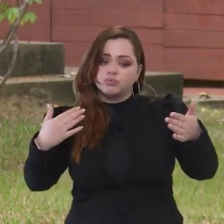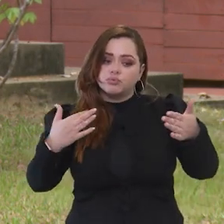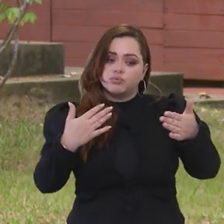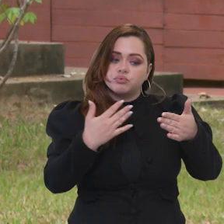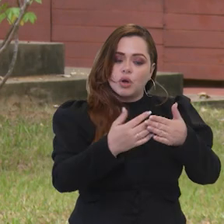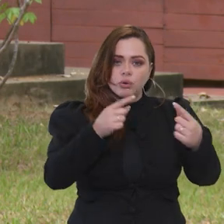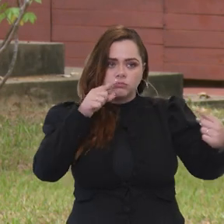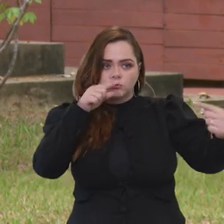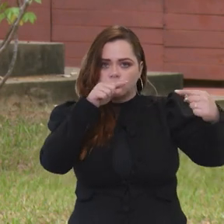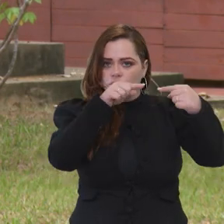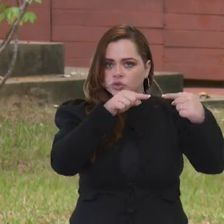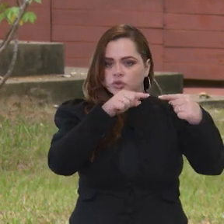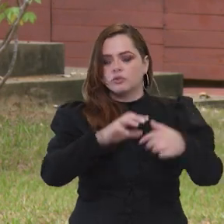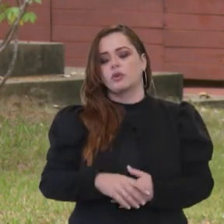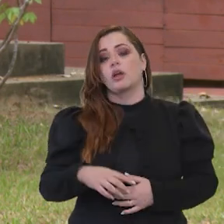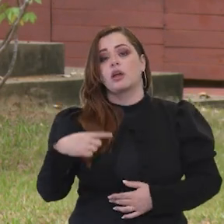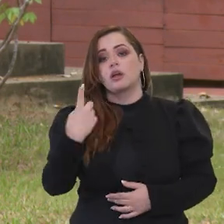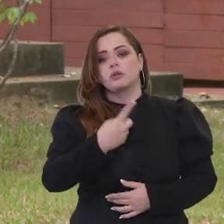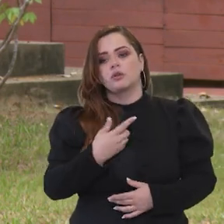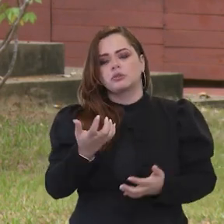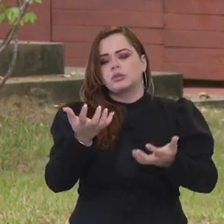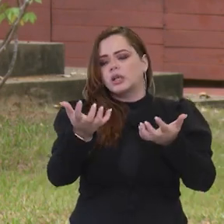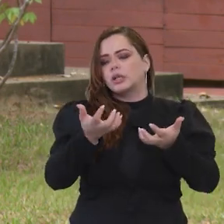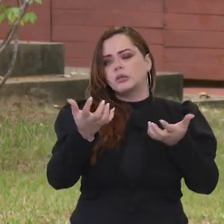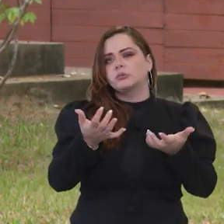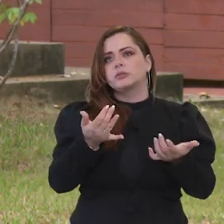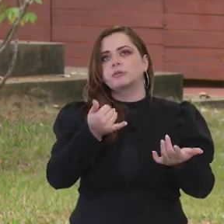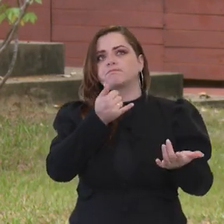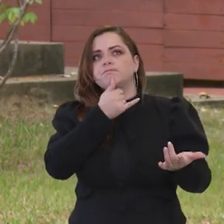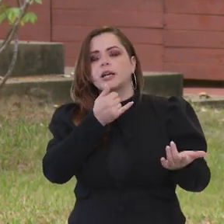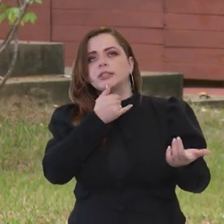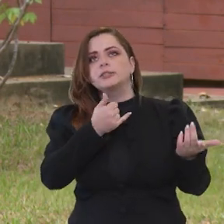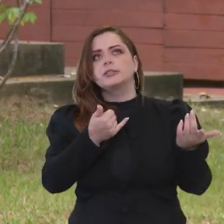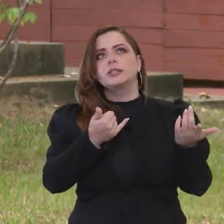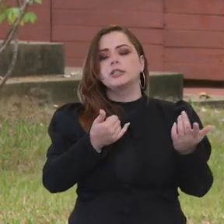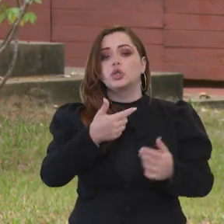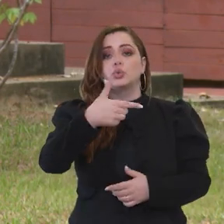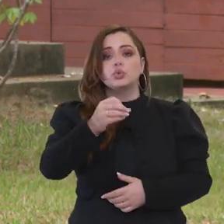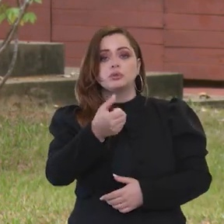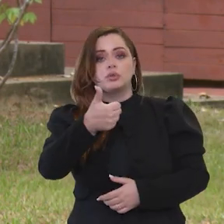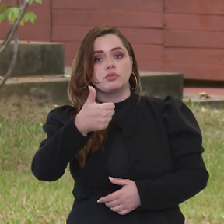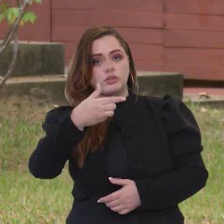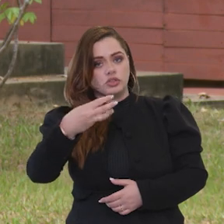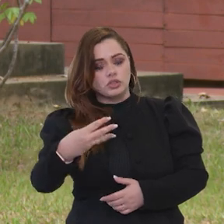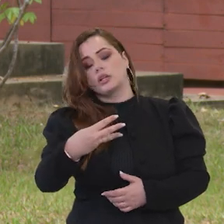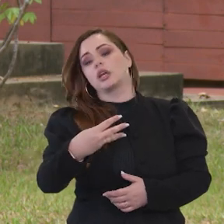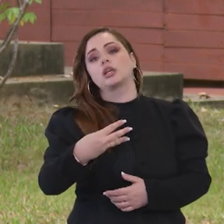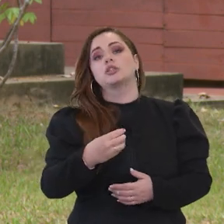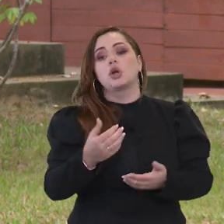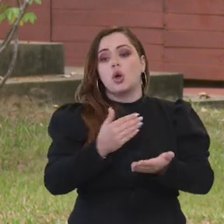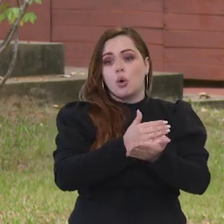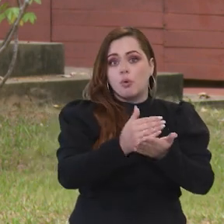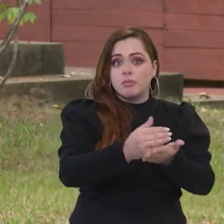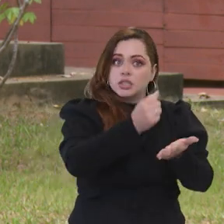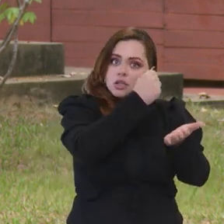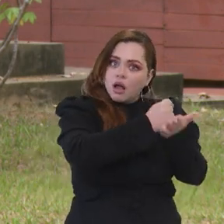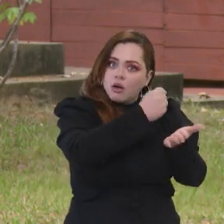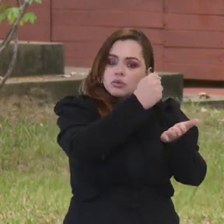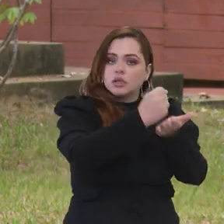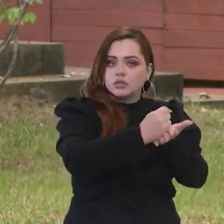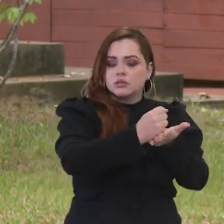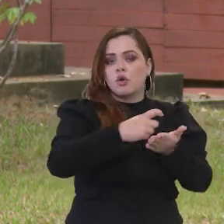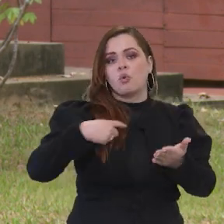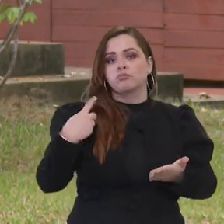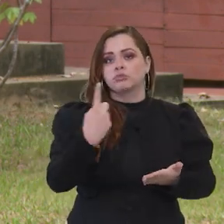alcançou o objetivo e a gente pretende ainda, no ano de 2023, já começar a fazer contratações,